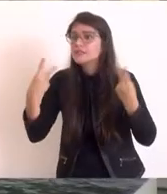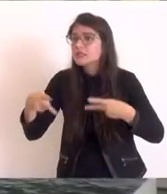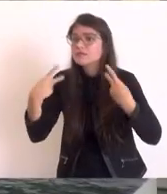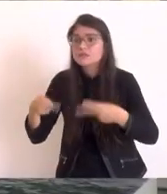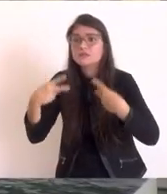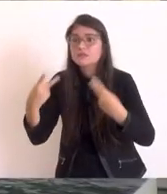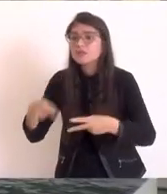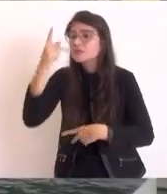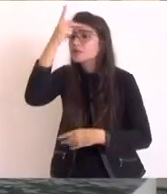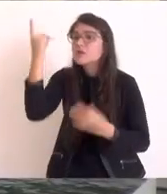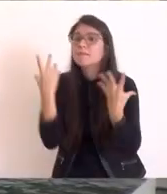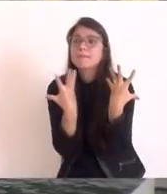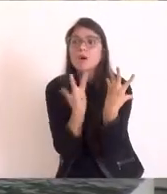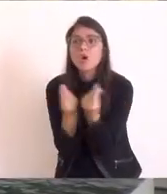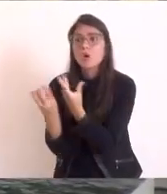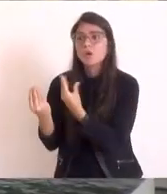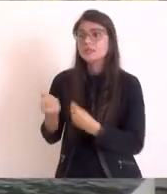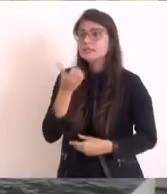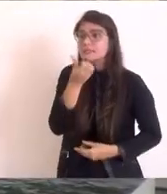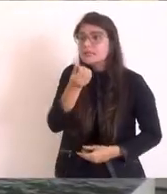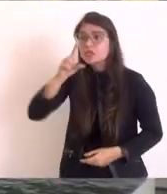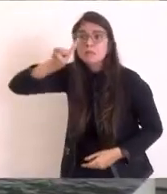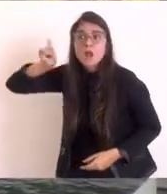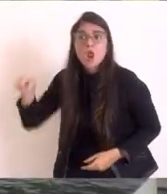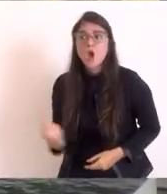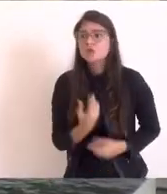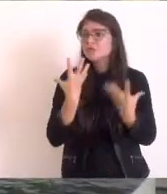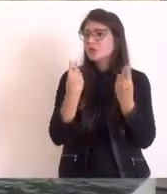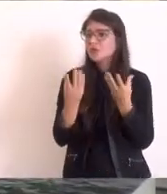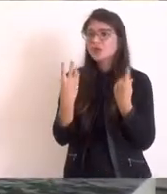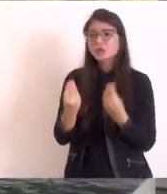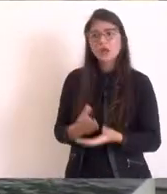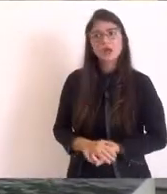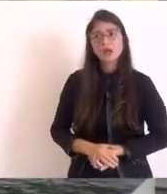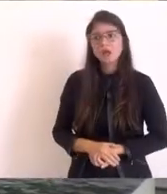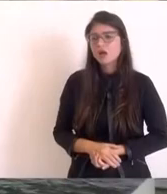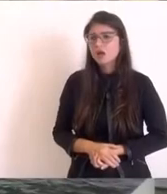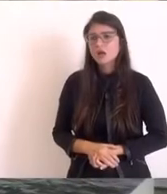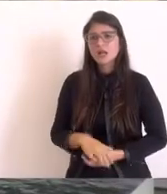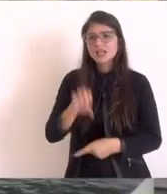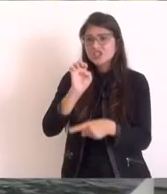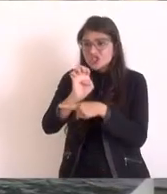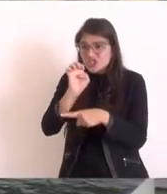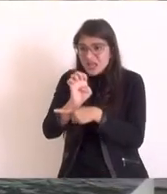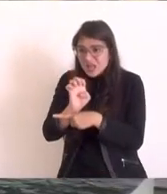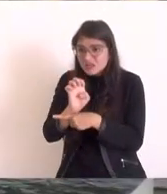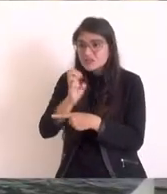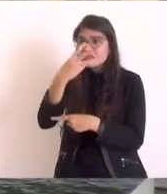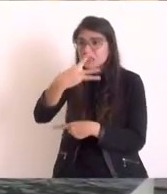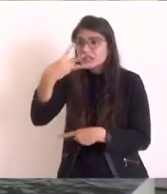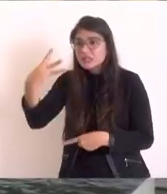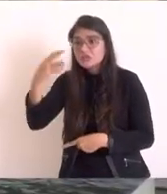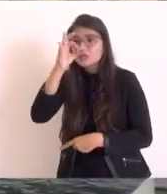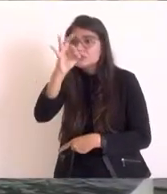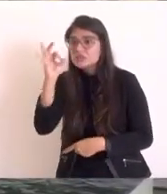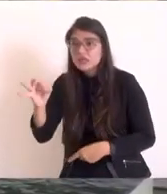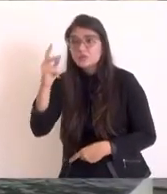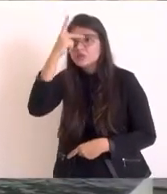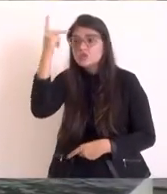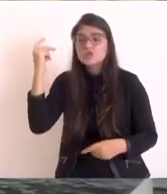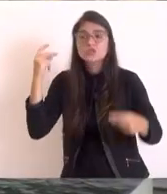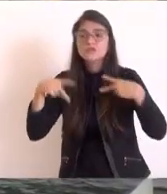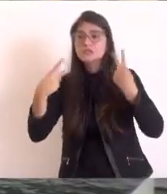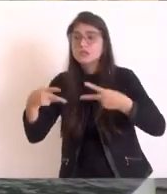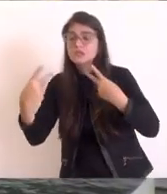de visitantes. Então, o nosso Estado, deputado, recebeu mais de 33% da quantidade de visitantes